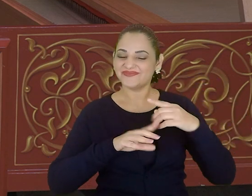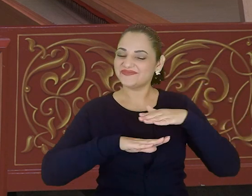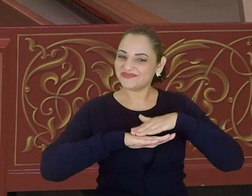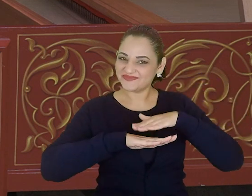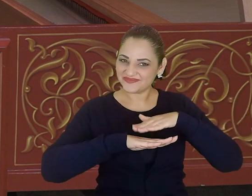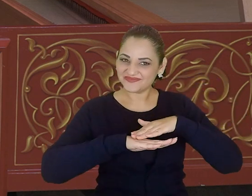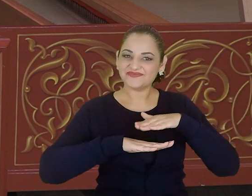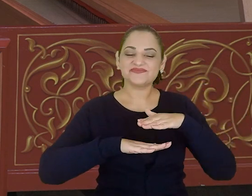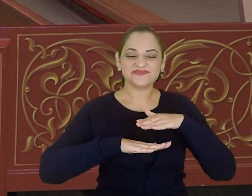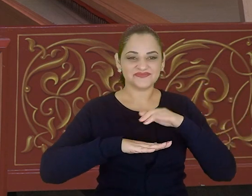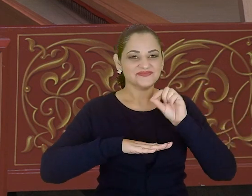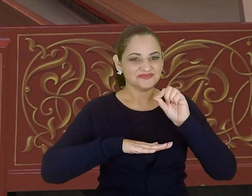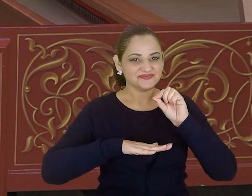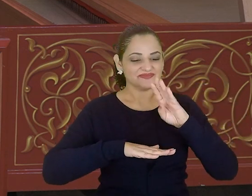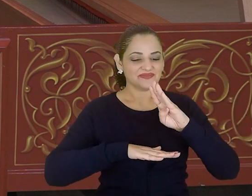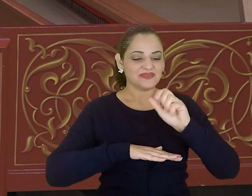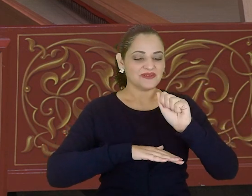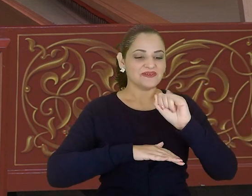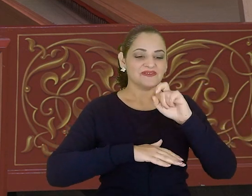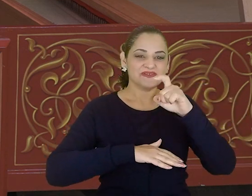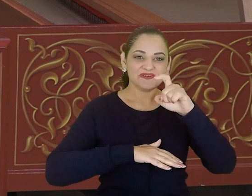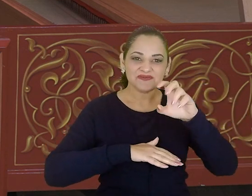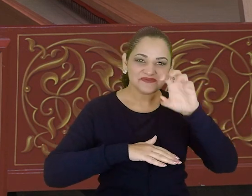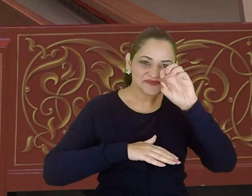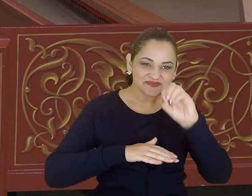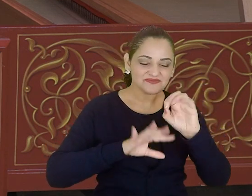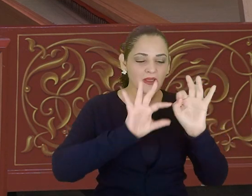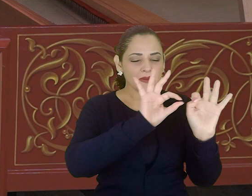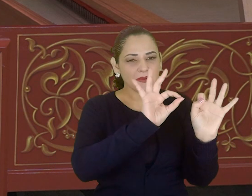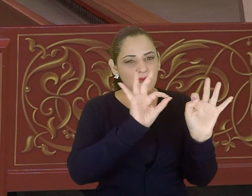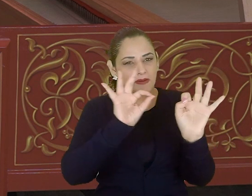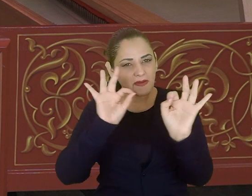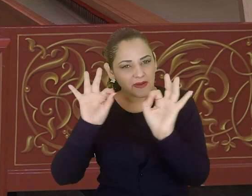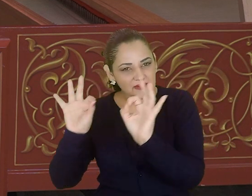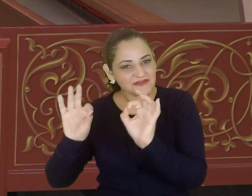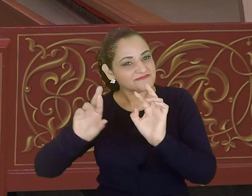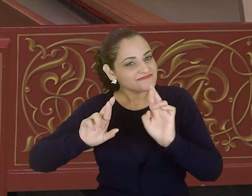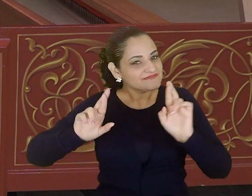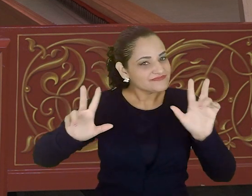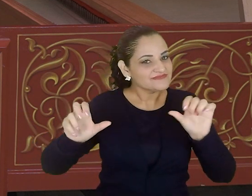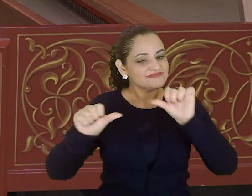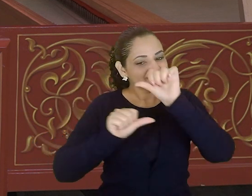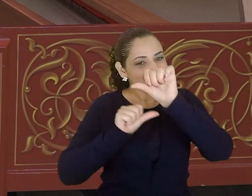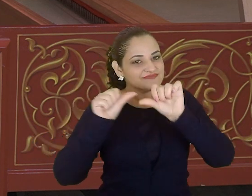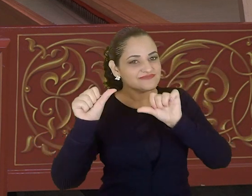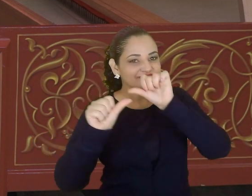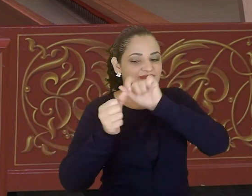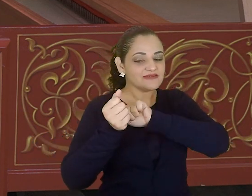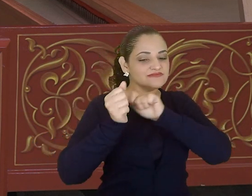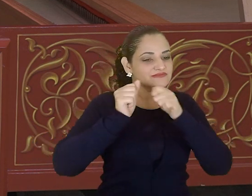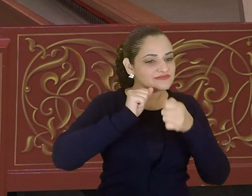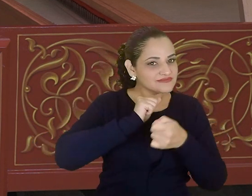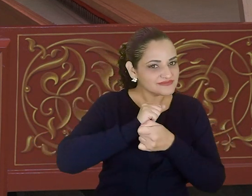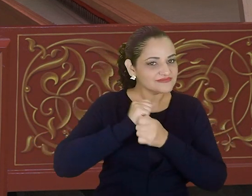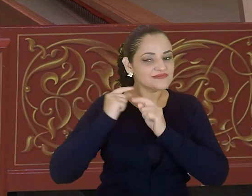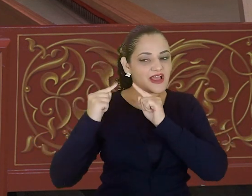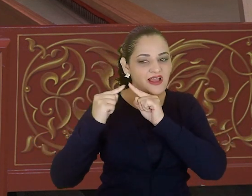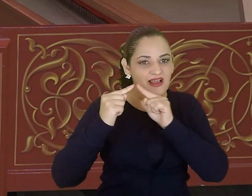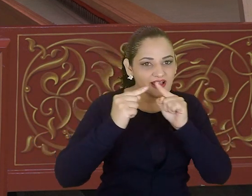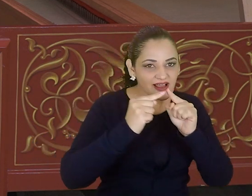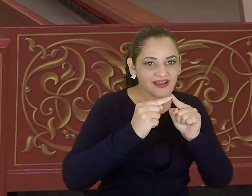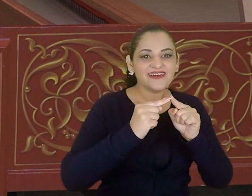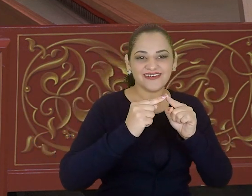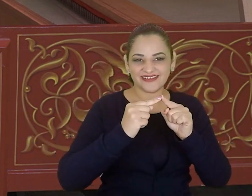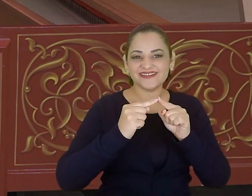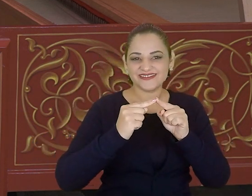realiza o baixo contínuo diferentemente, de acordo com o contexto dessa peça.